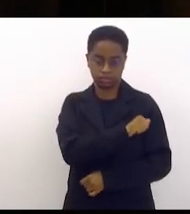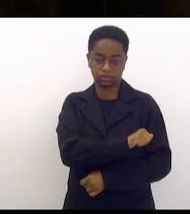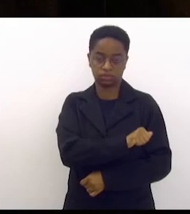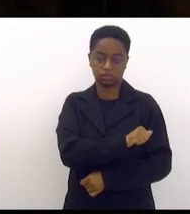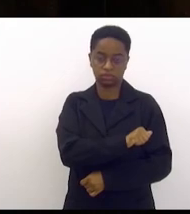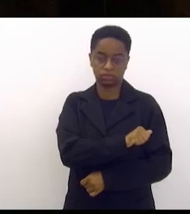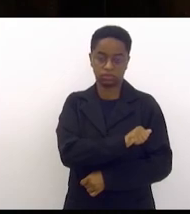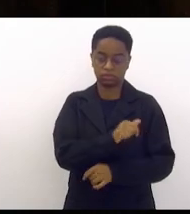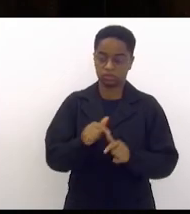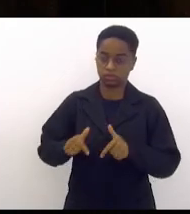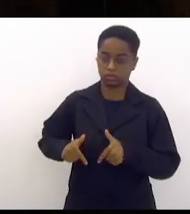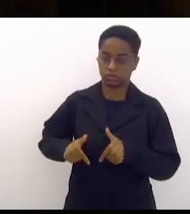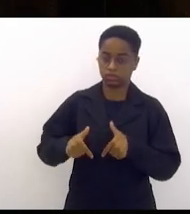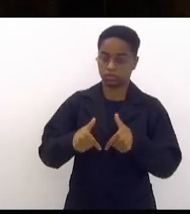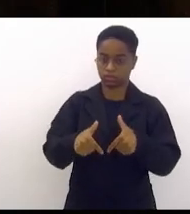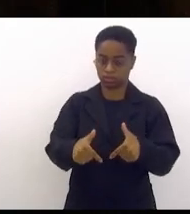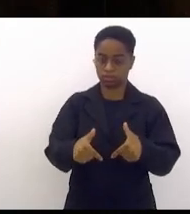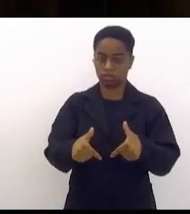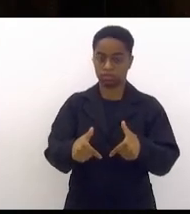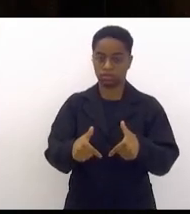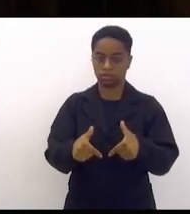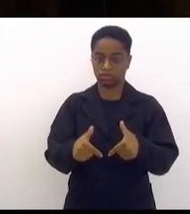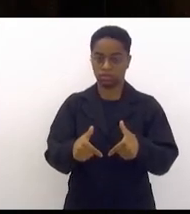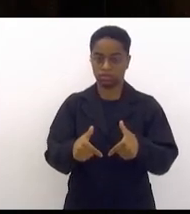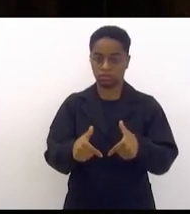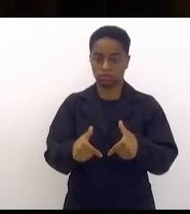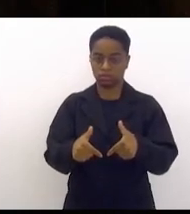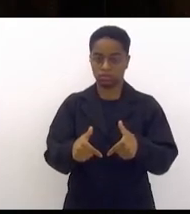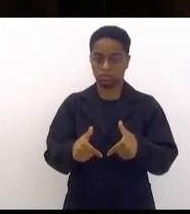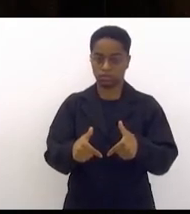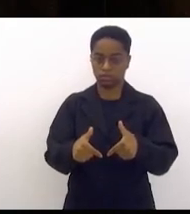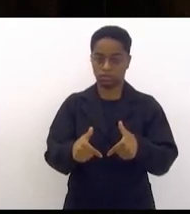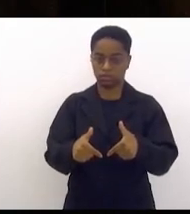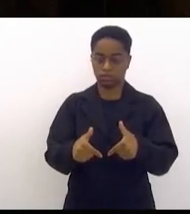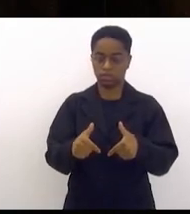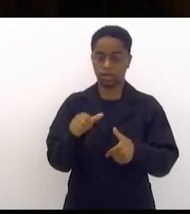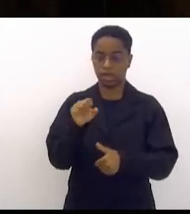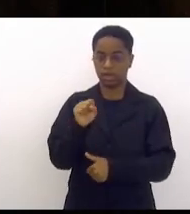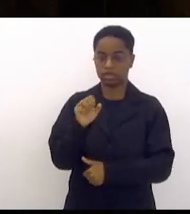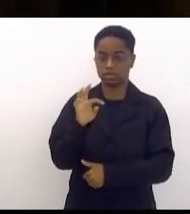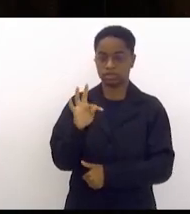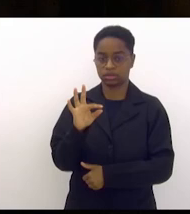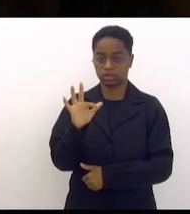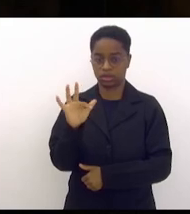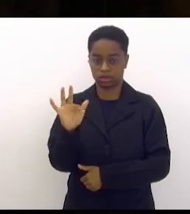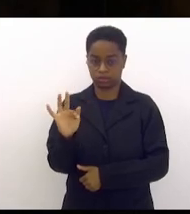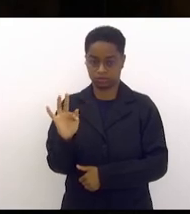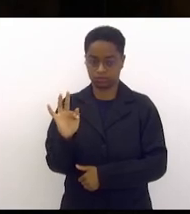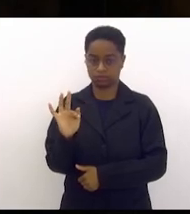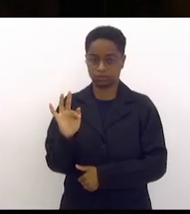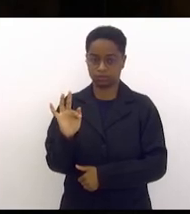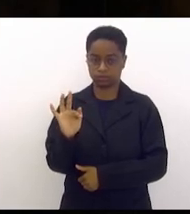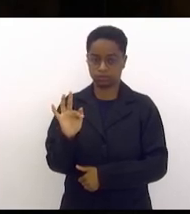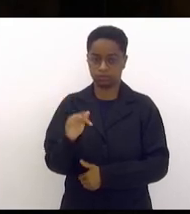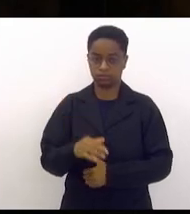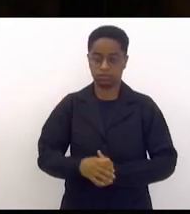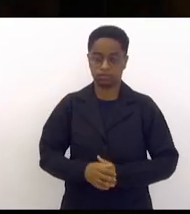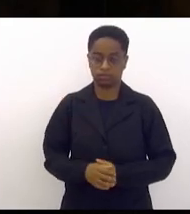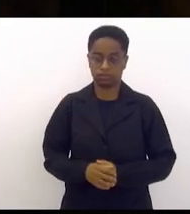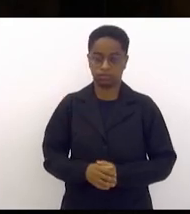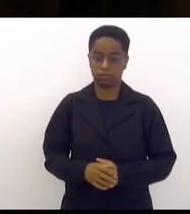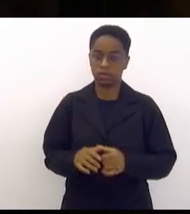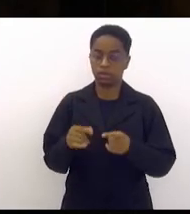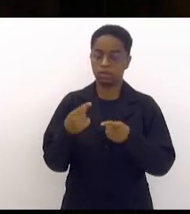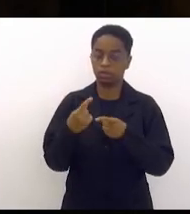com ação pertinente no Supremo Tribunal Federal para que possamos